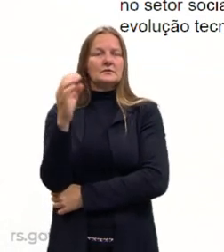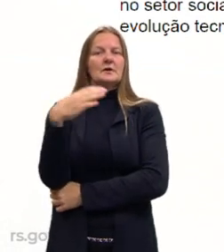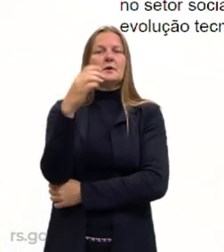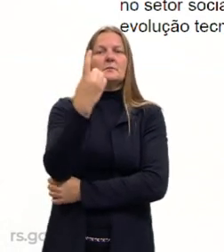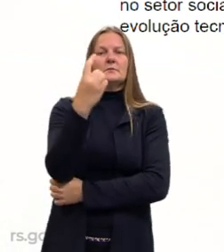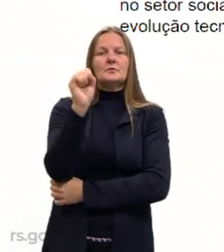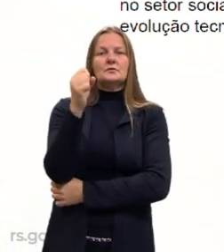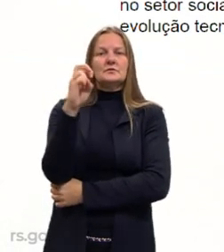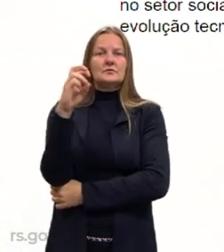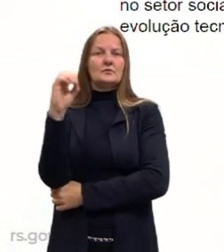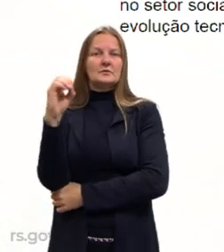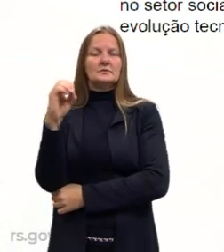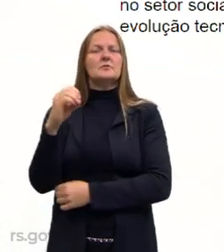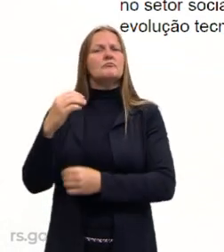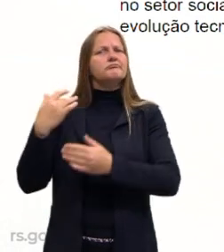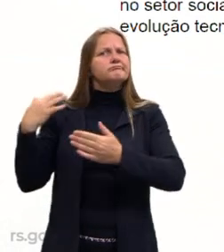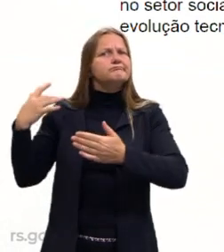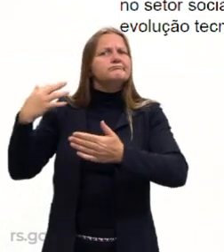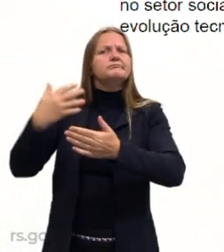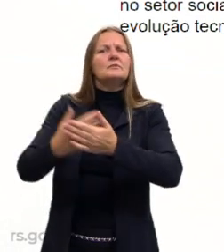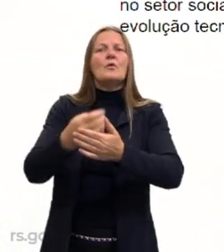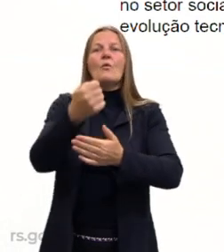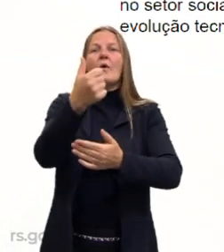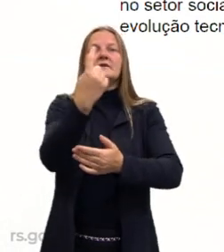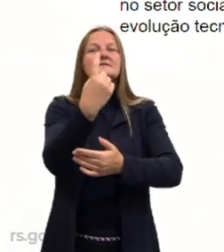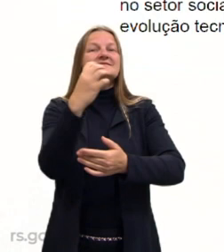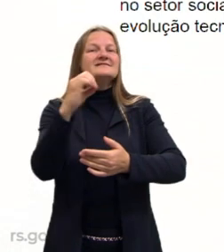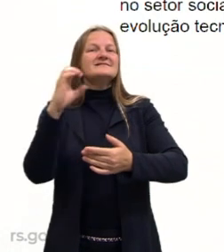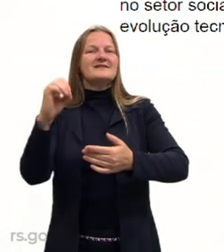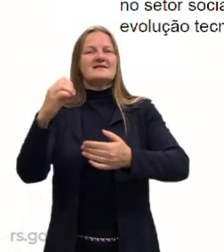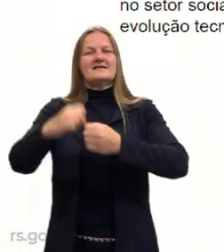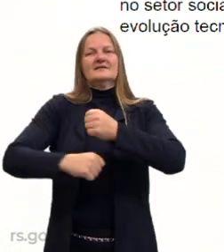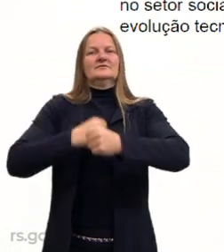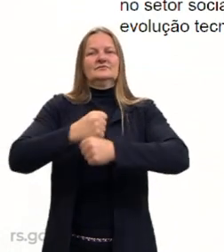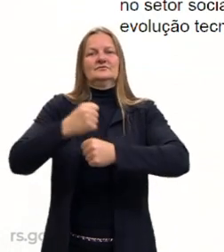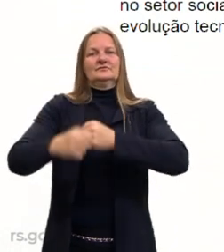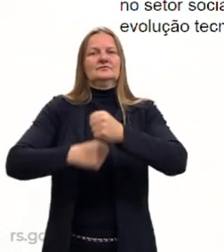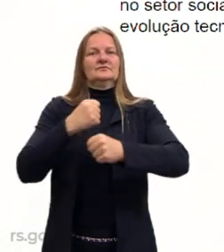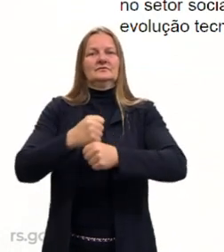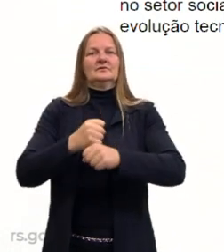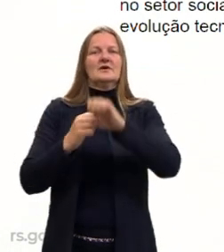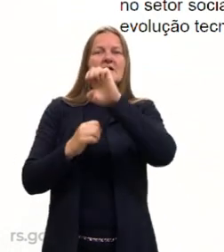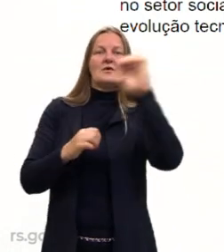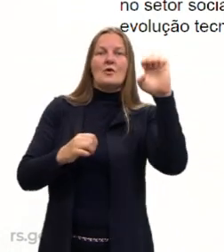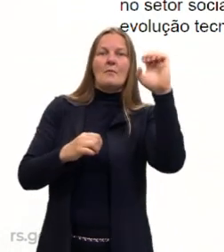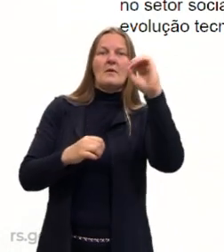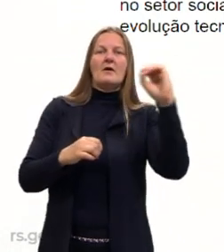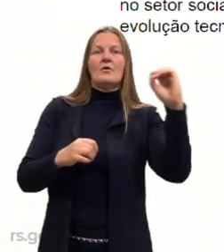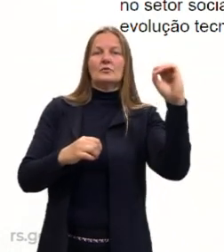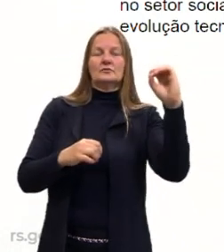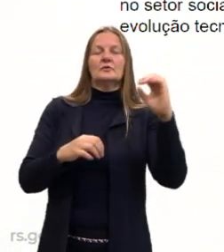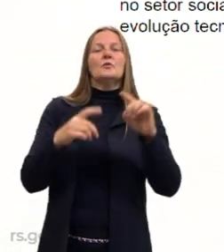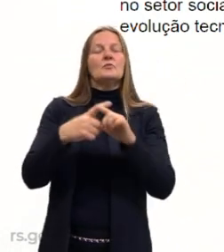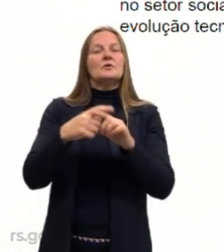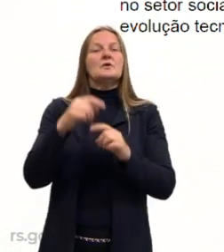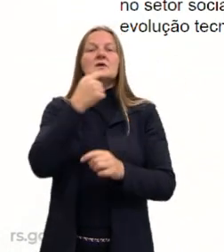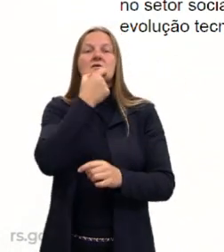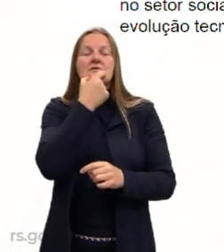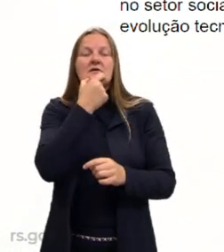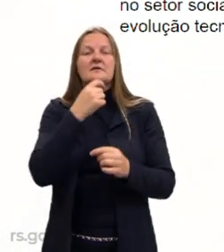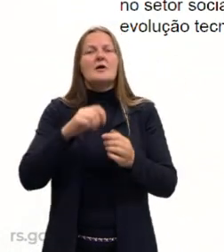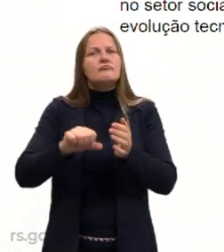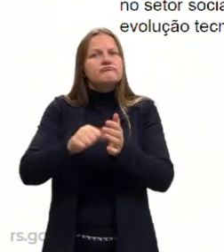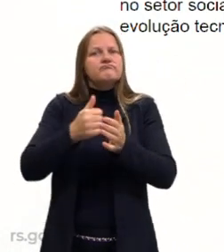então, é bastante tempo, São quase 100 anos aí. E ela tá limitada, então, à Europa Ocidental, basicamente, Tendo a Inglaterra como grande